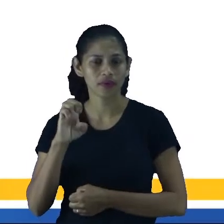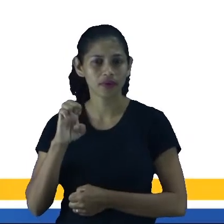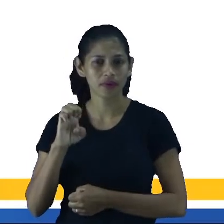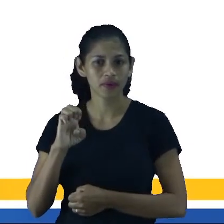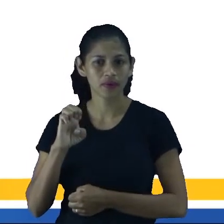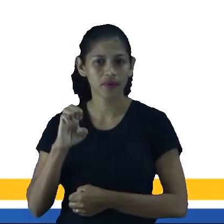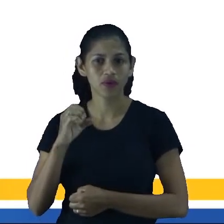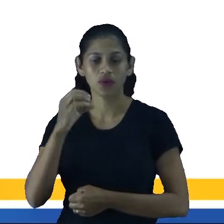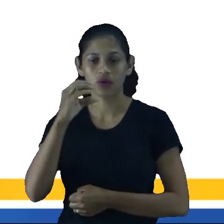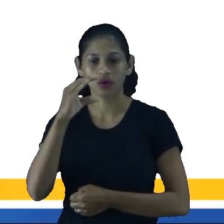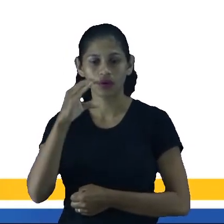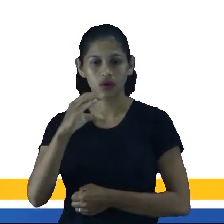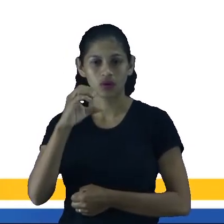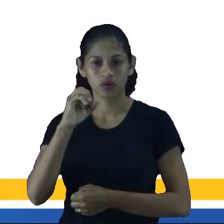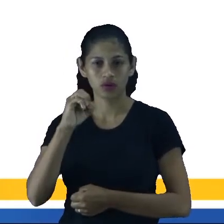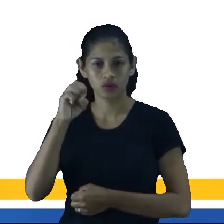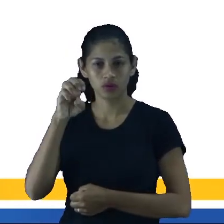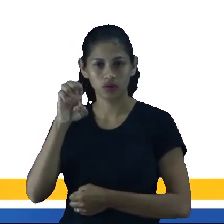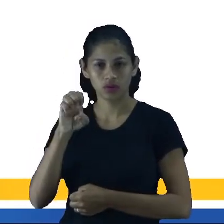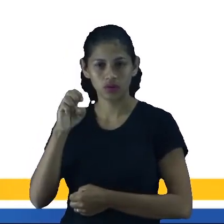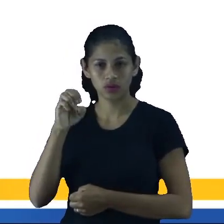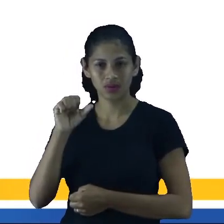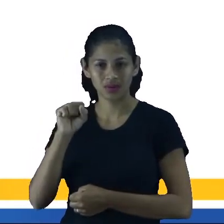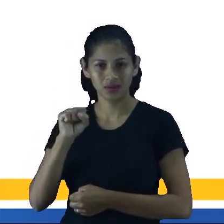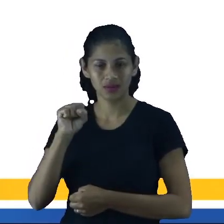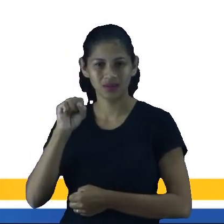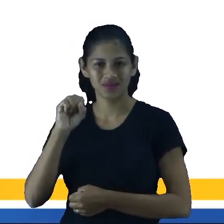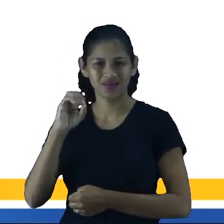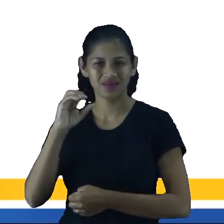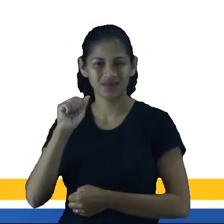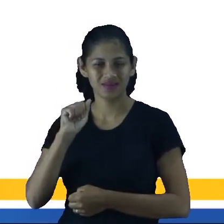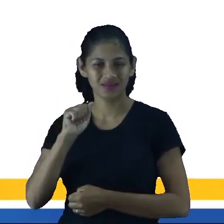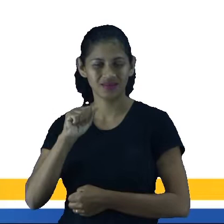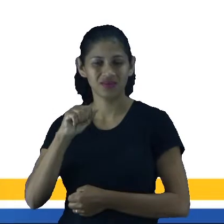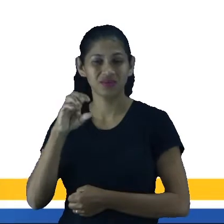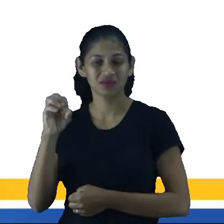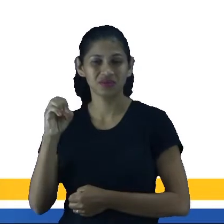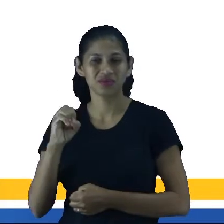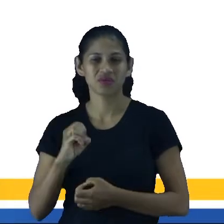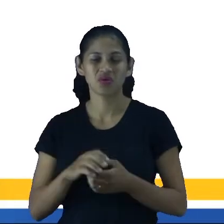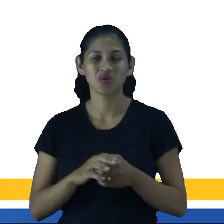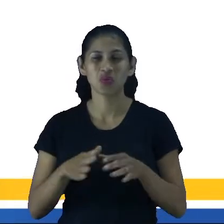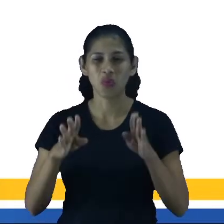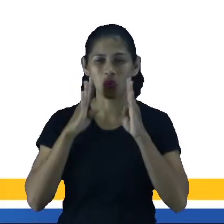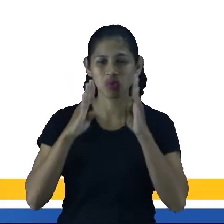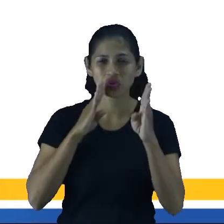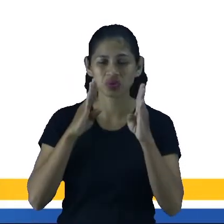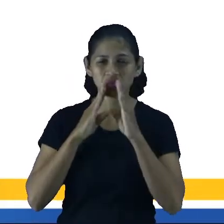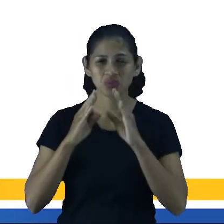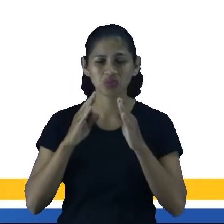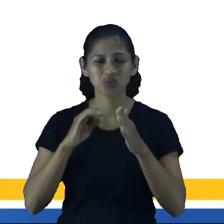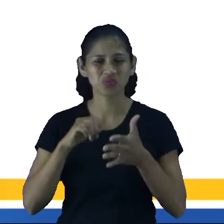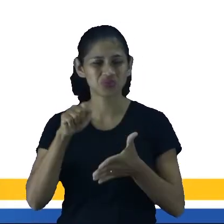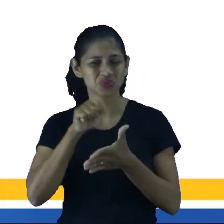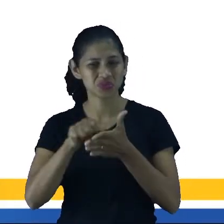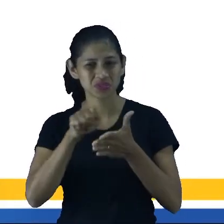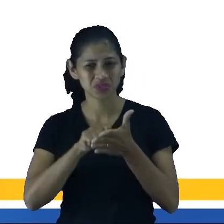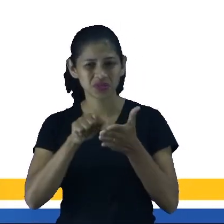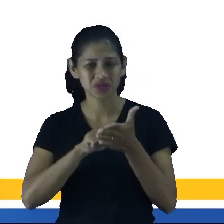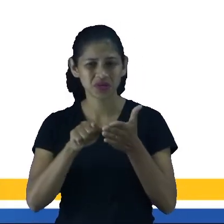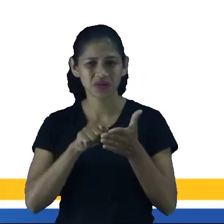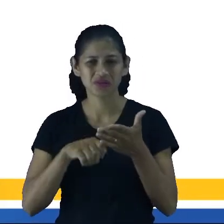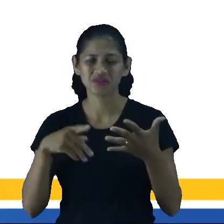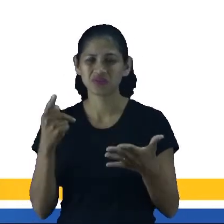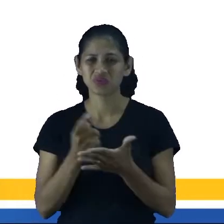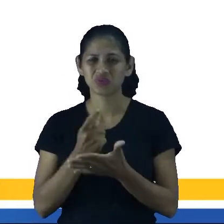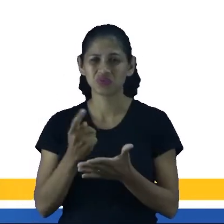o pessoal tem afinidade em escrever as coisas de tudo do jeito que não é ensinado na escola. Então você começa a